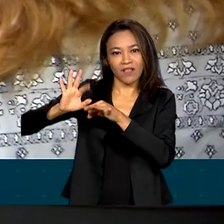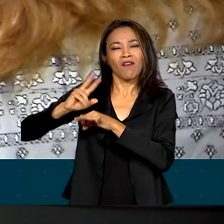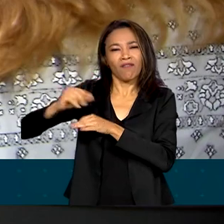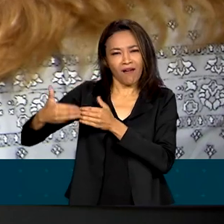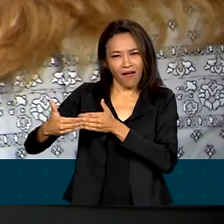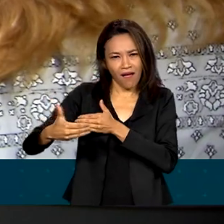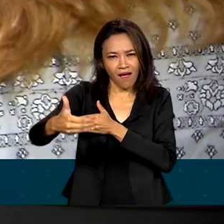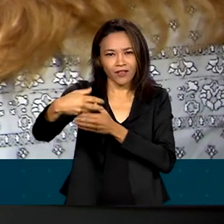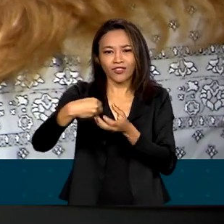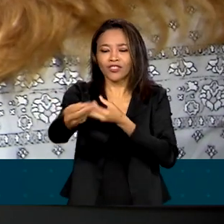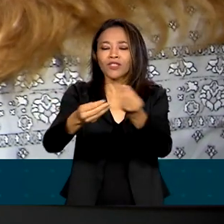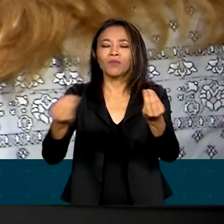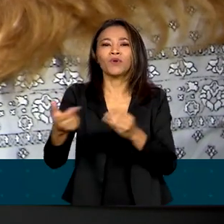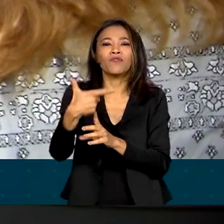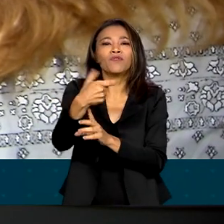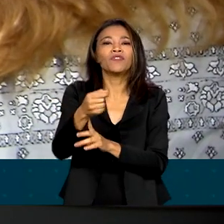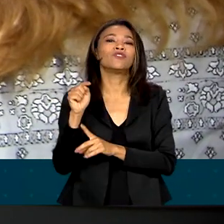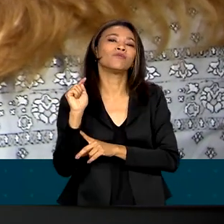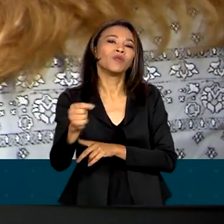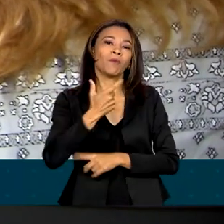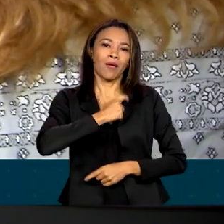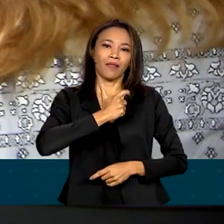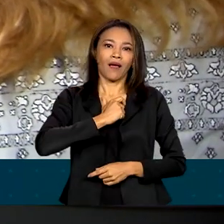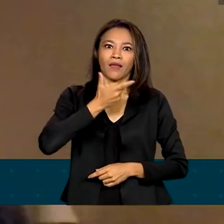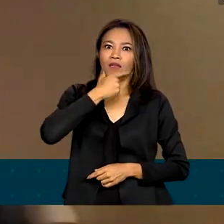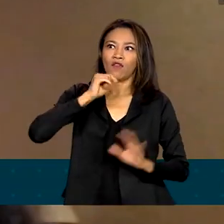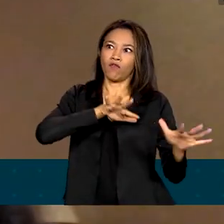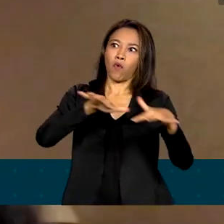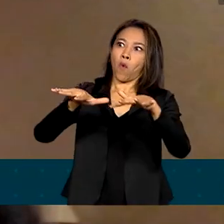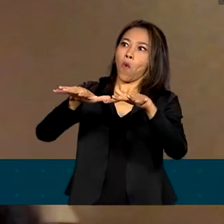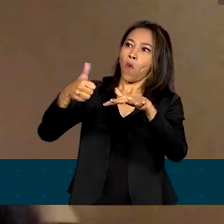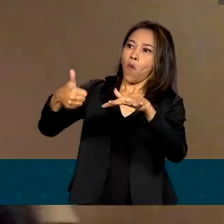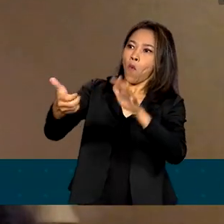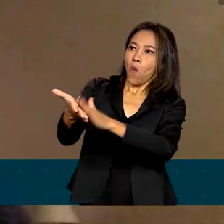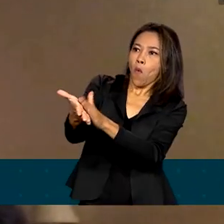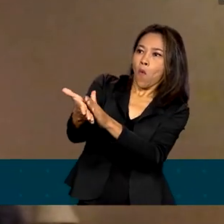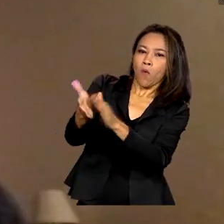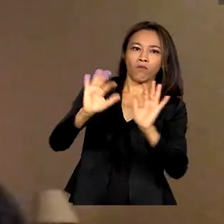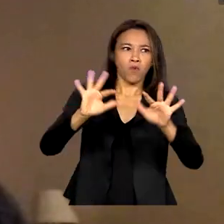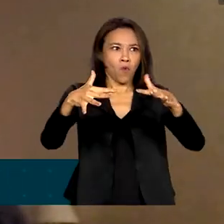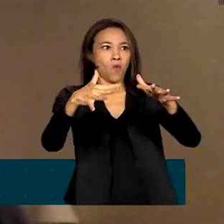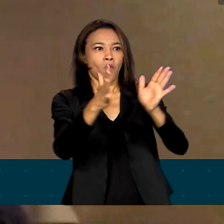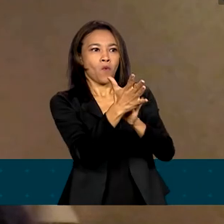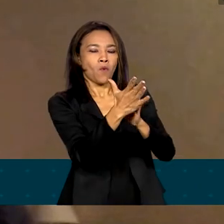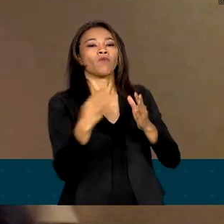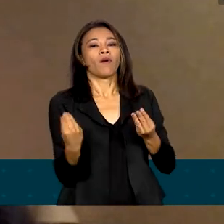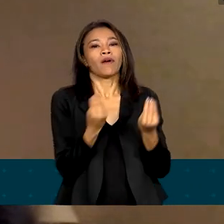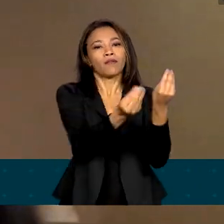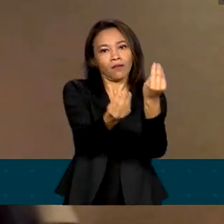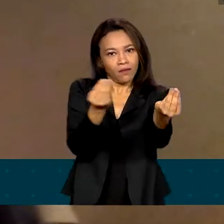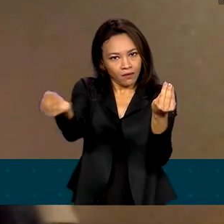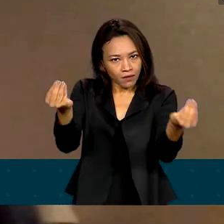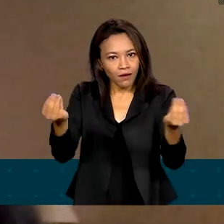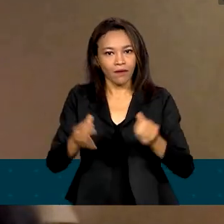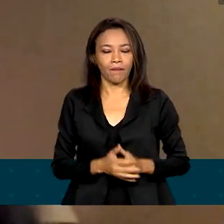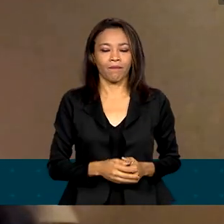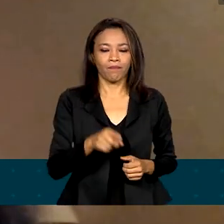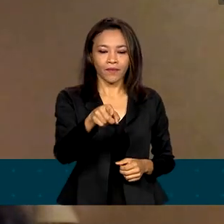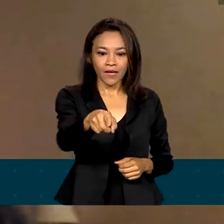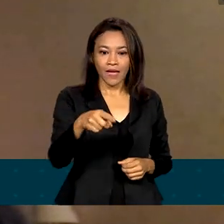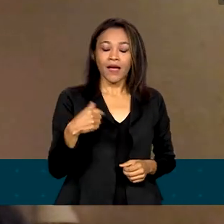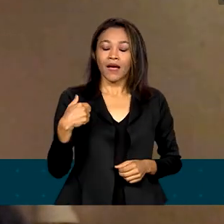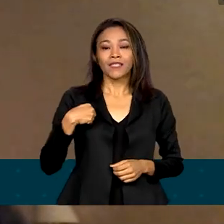20 mil medalhas para quem se destacar na competição. O a gente percebe é que uma medalha, uma menção